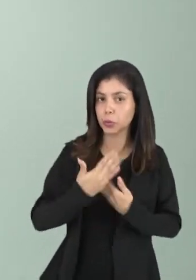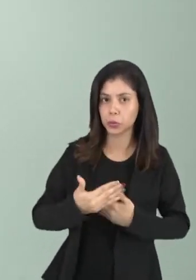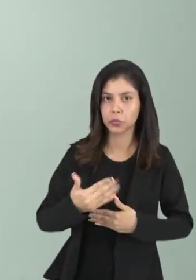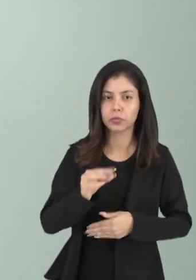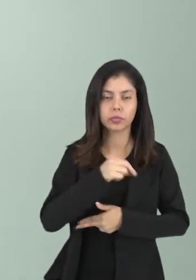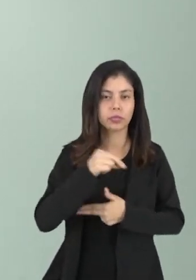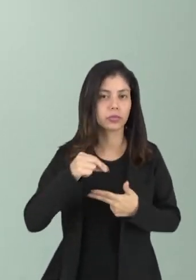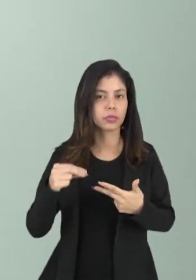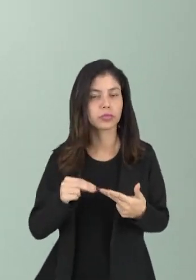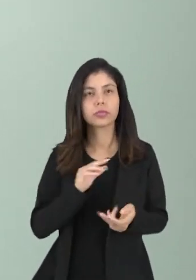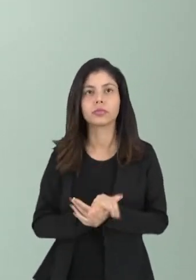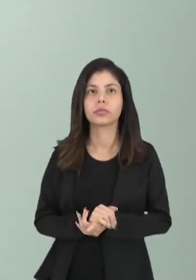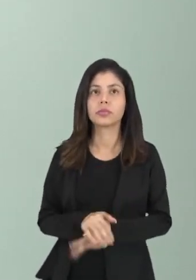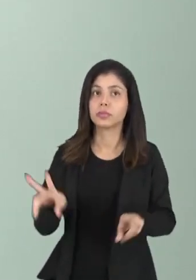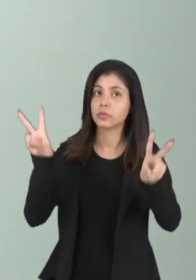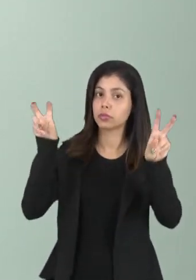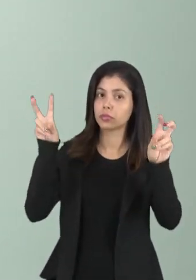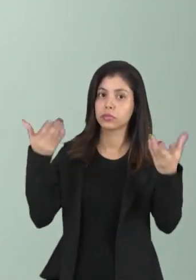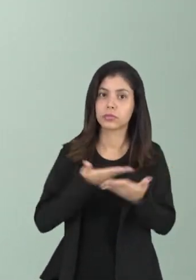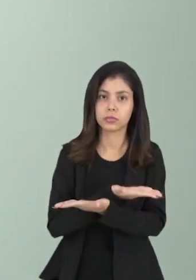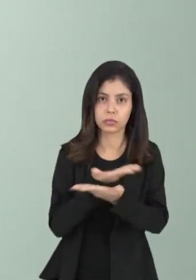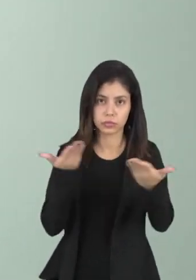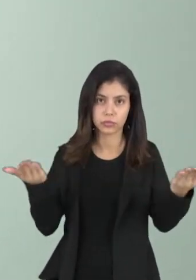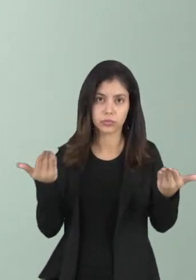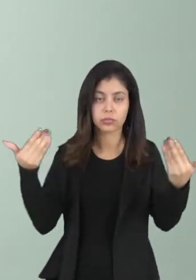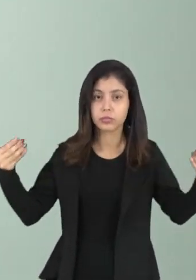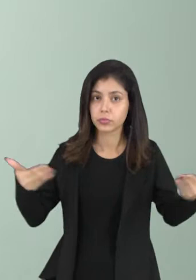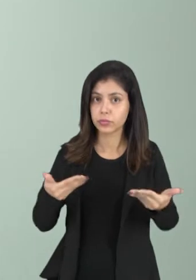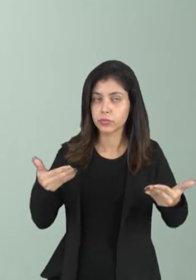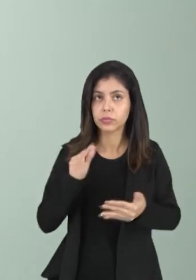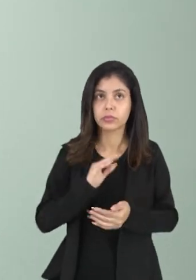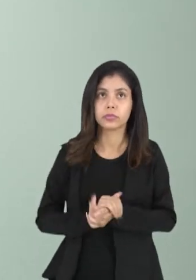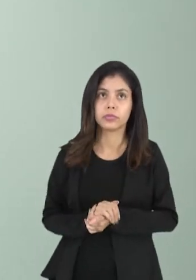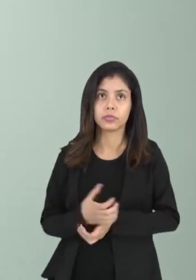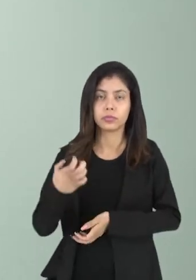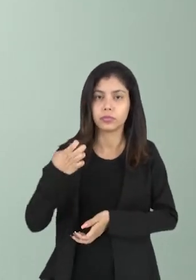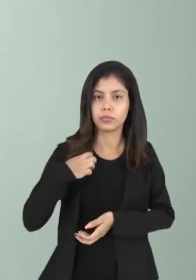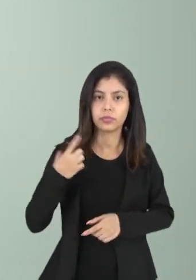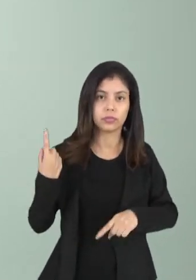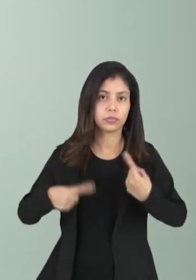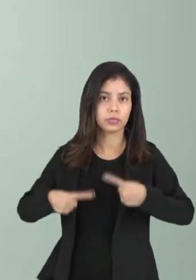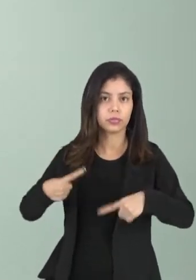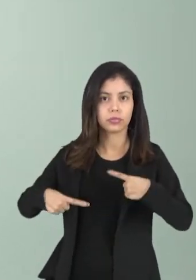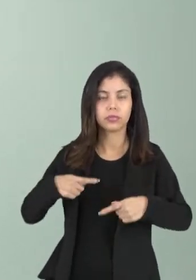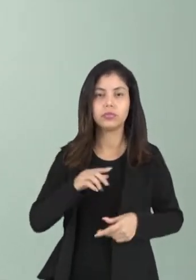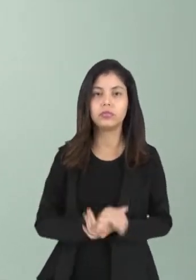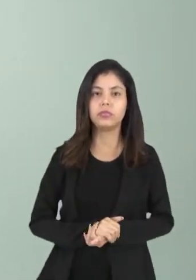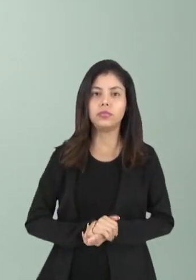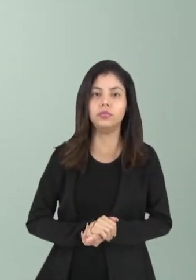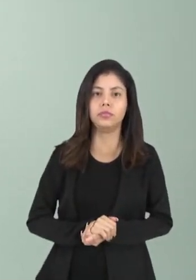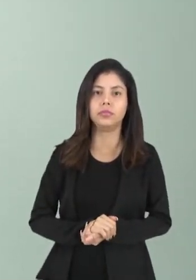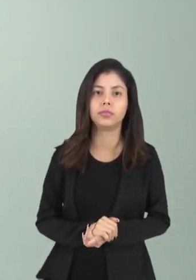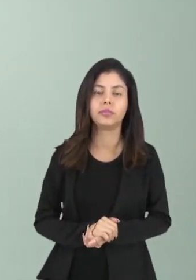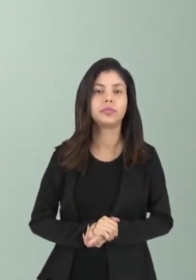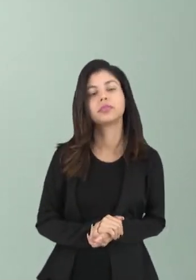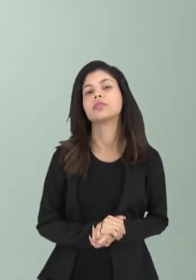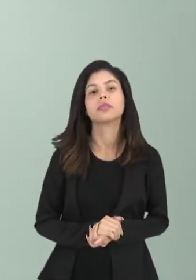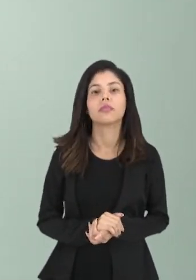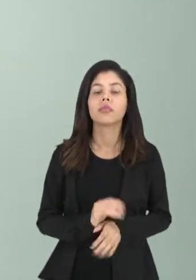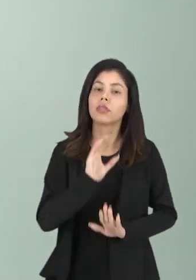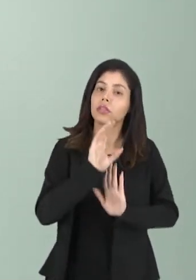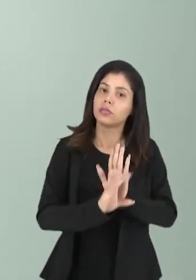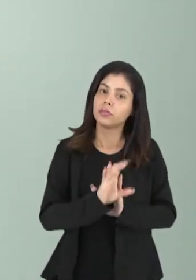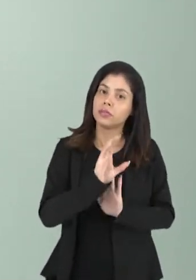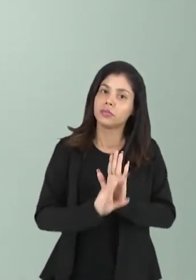Enem. Aí a temática que vamos estar trabalhando hoje é a ética e a política. São